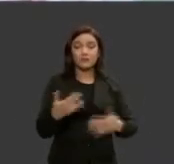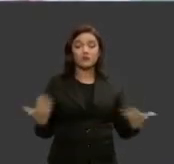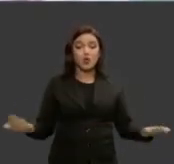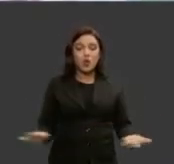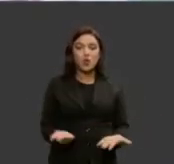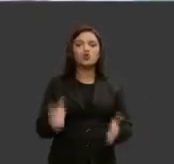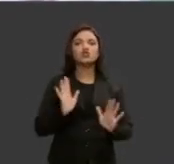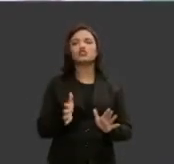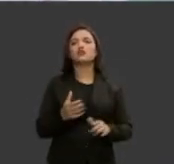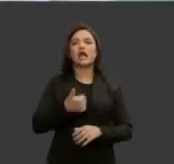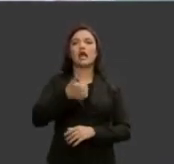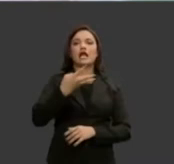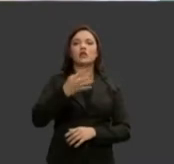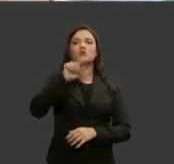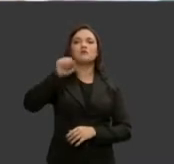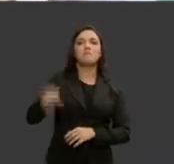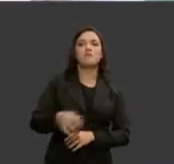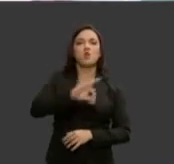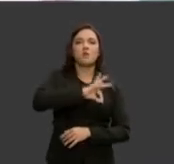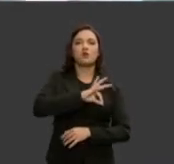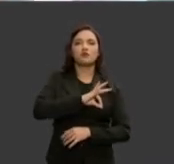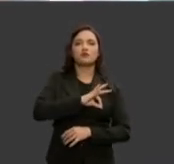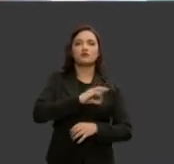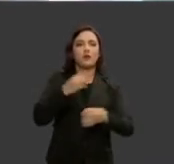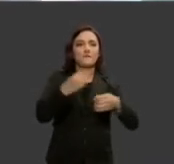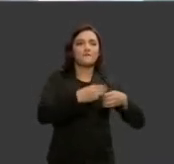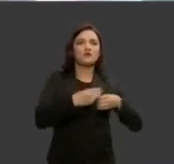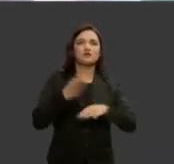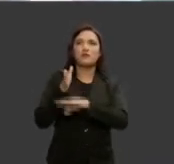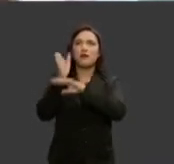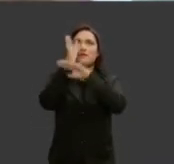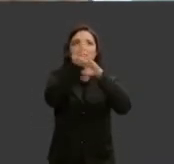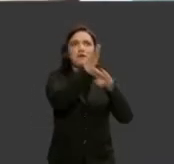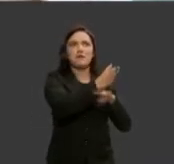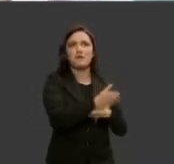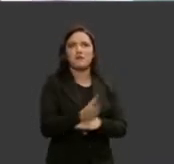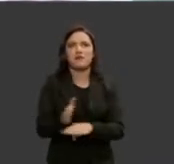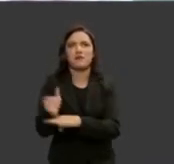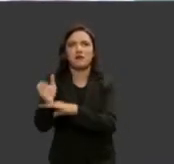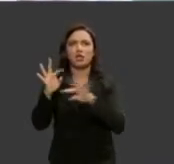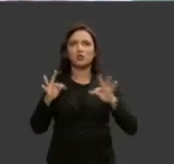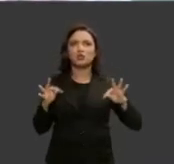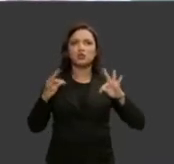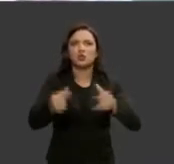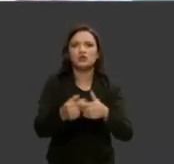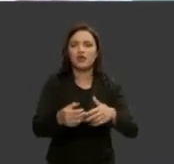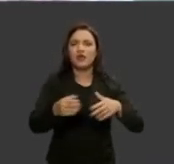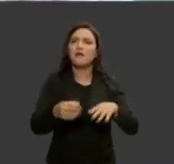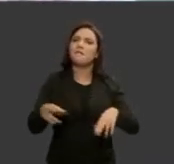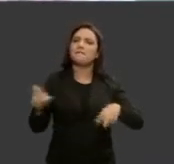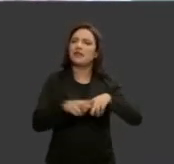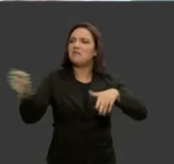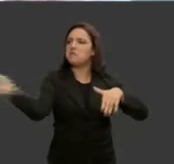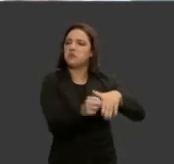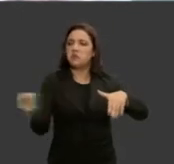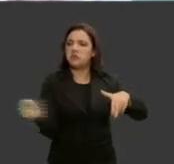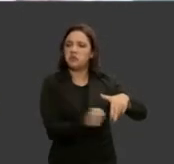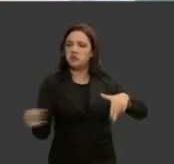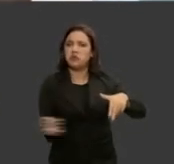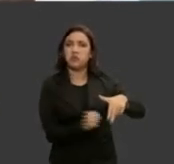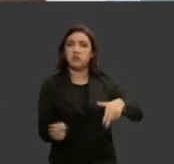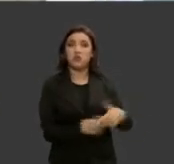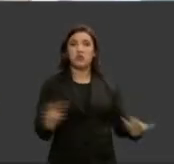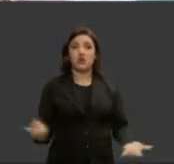14 mil policiais em 1.800 municípios do país uma única operação quantas pessoas presas